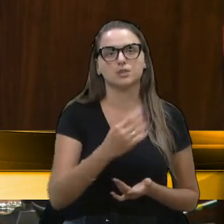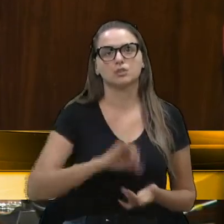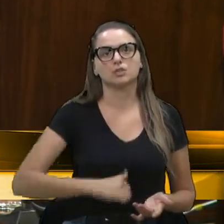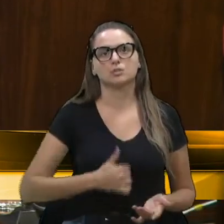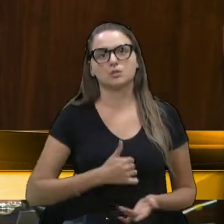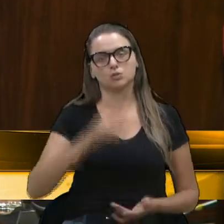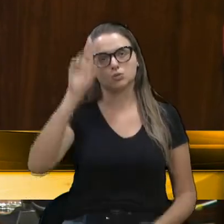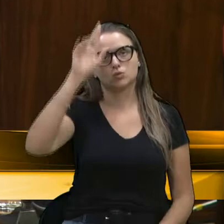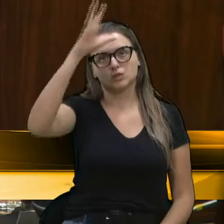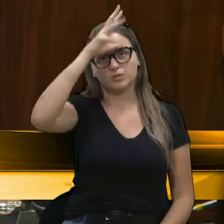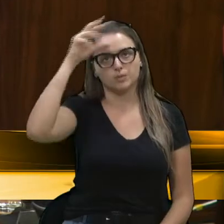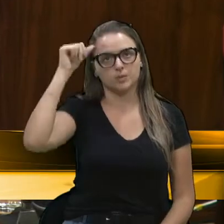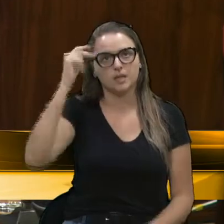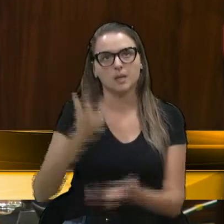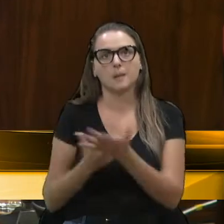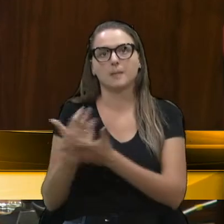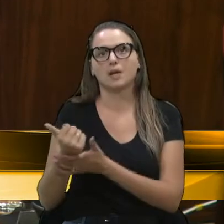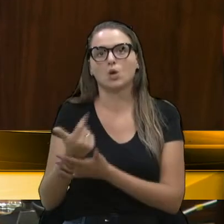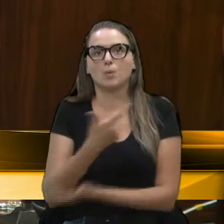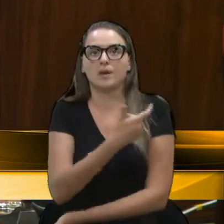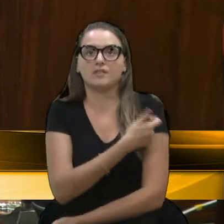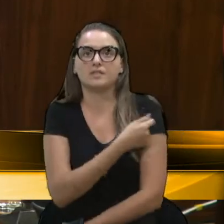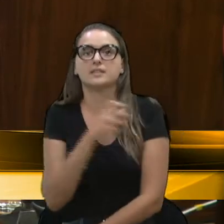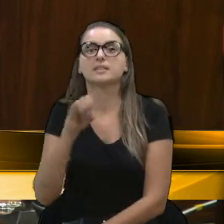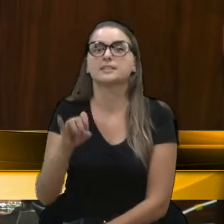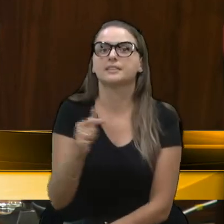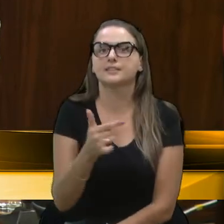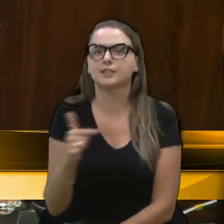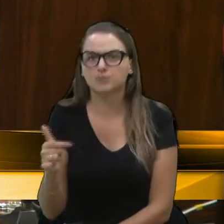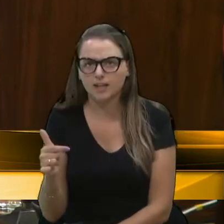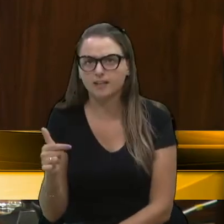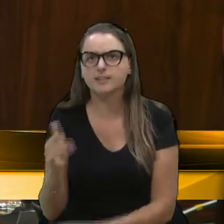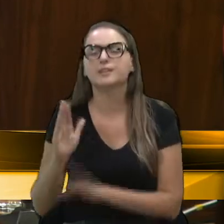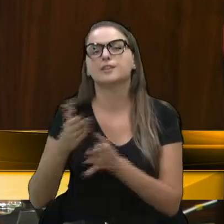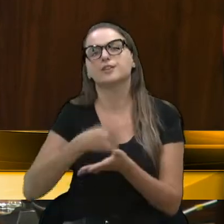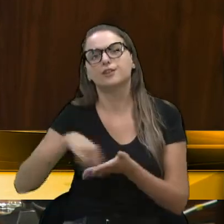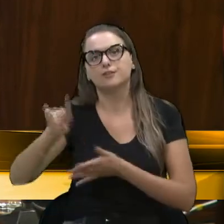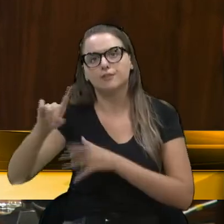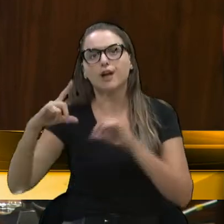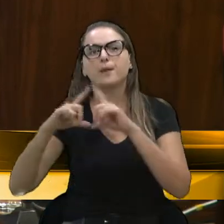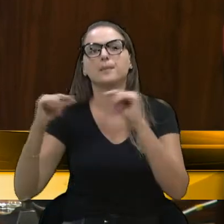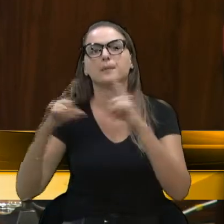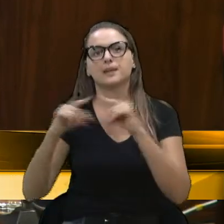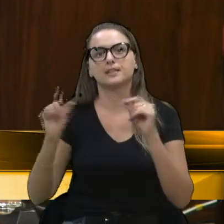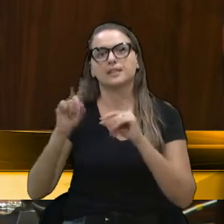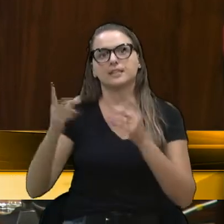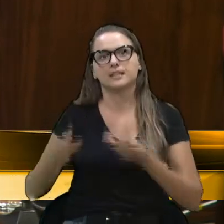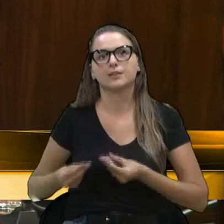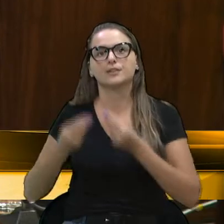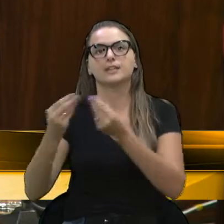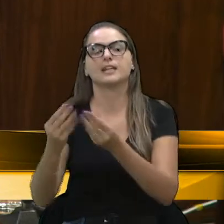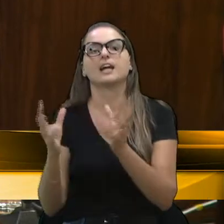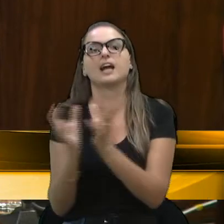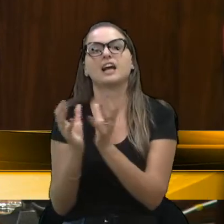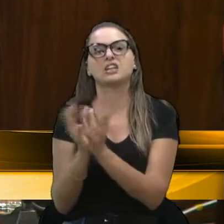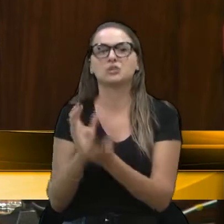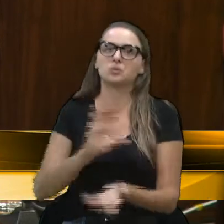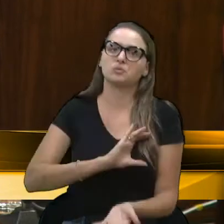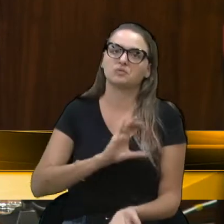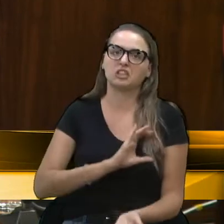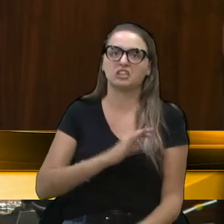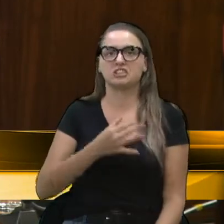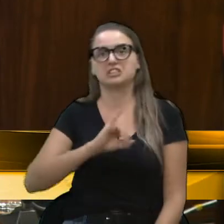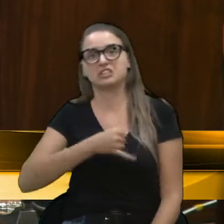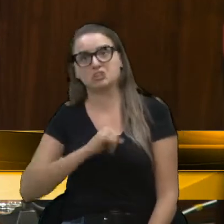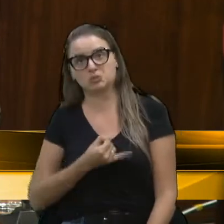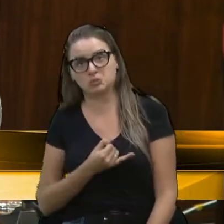prefeito para comprar vacina. Se elas não existem, mas que se vá para Brasília, ao invés de entregar a camiseta de time para o da República, mas